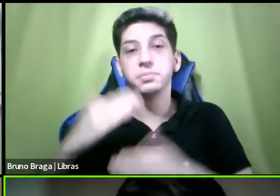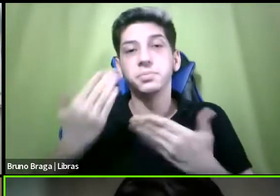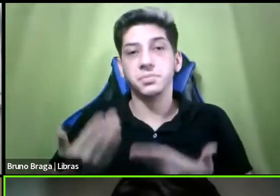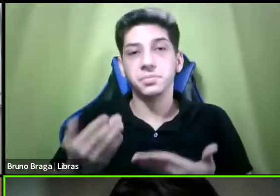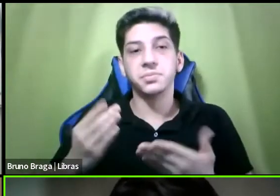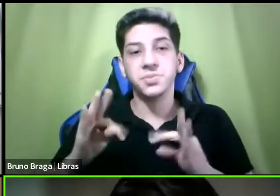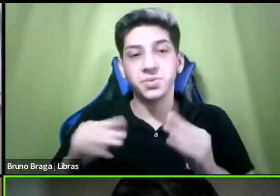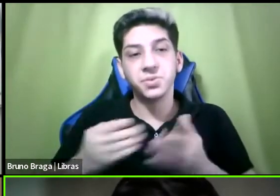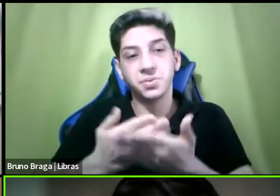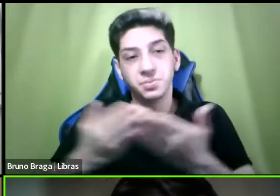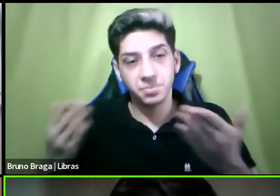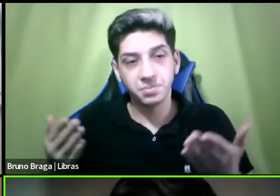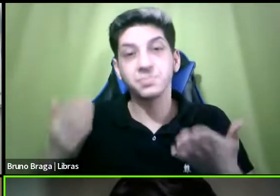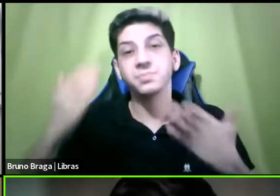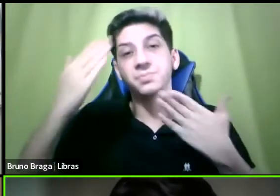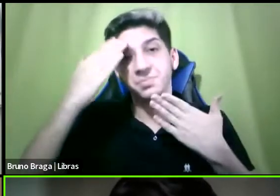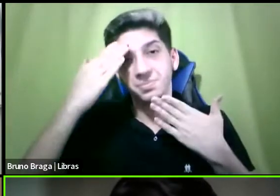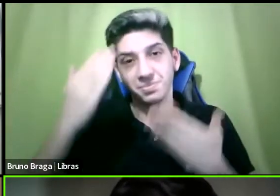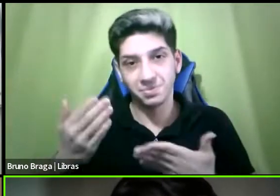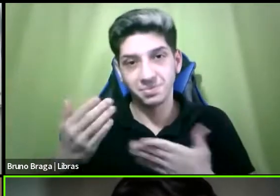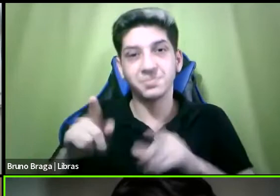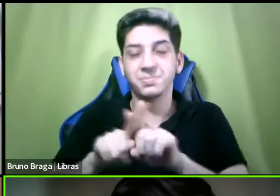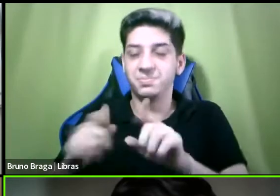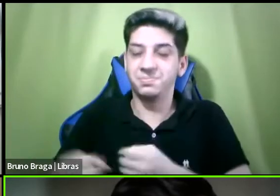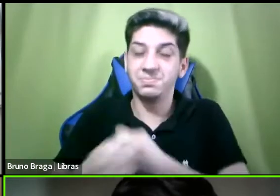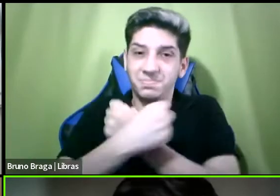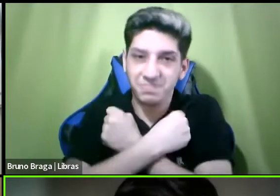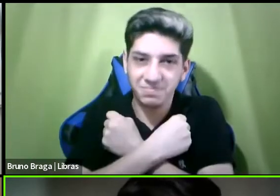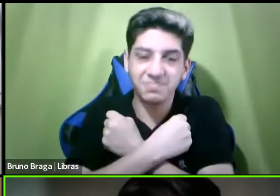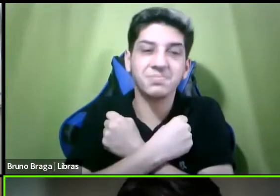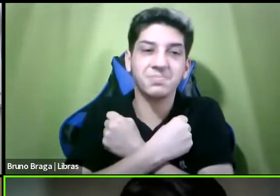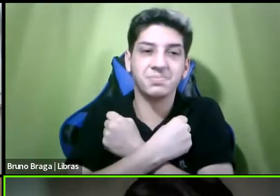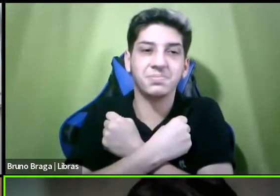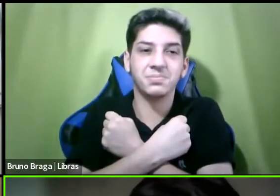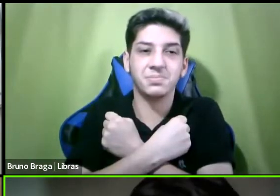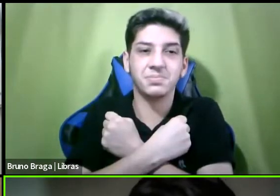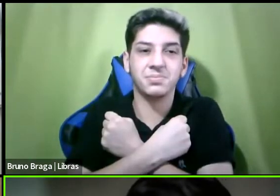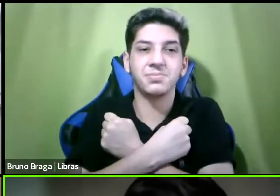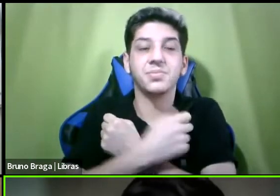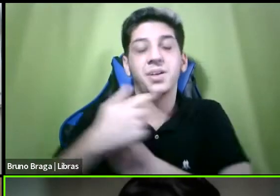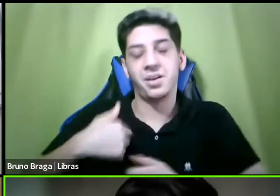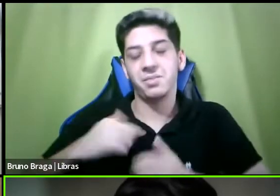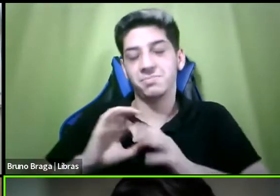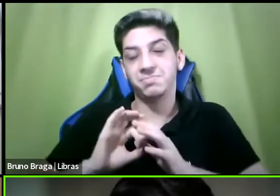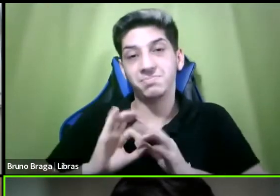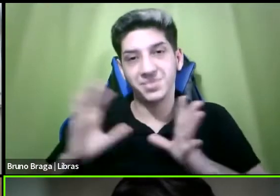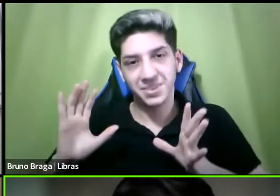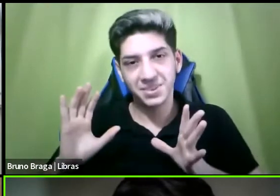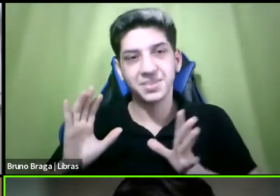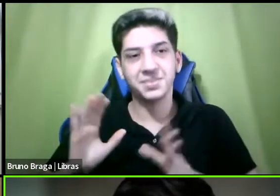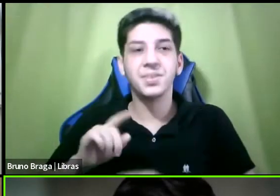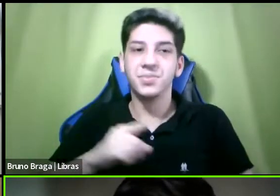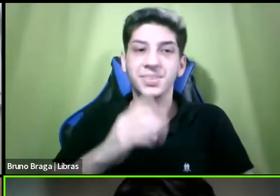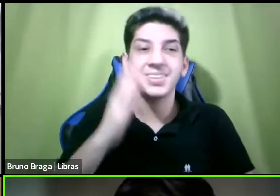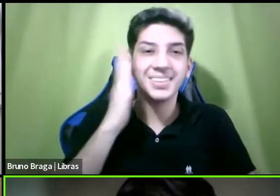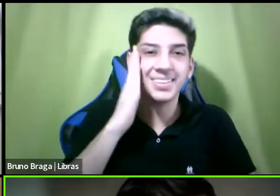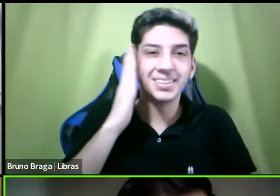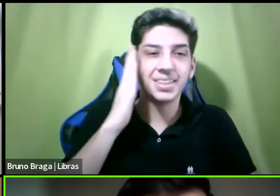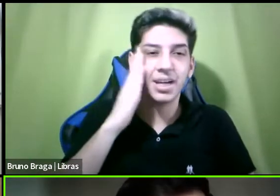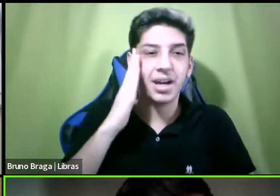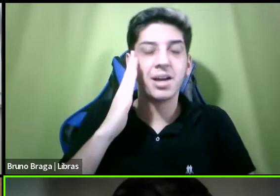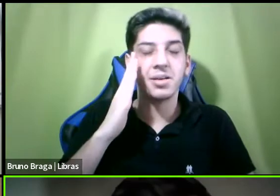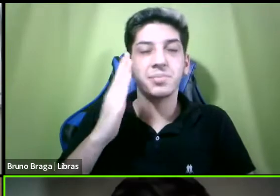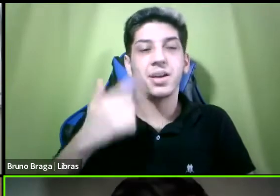todas e todos o meu grande abraço e a minha disposição Lívia você sabe bem para a construção